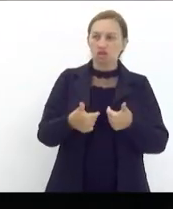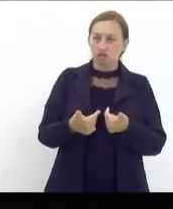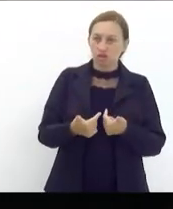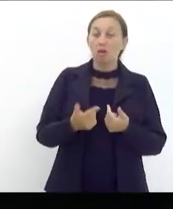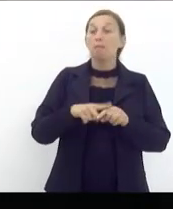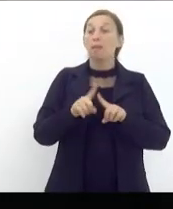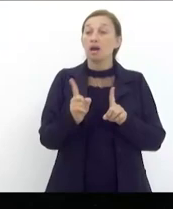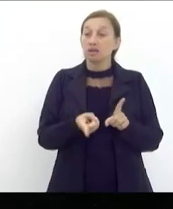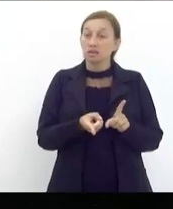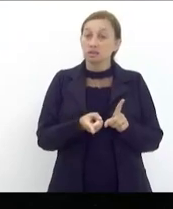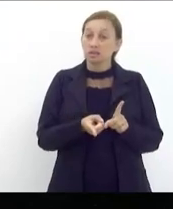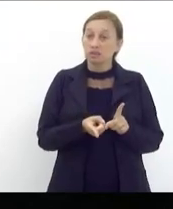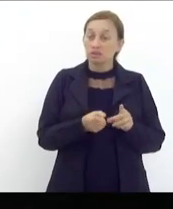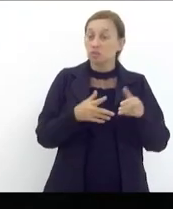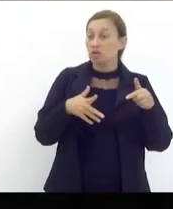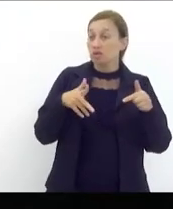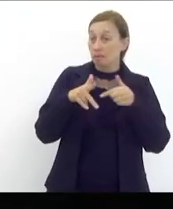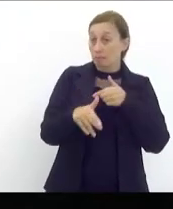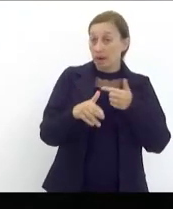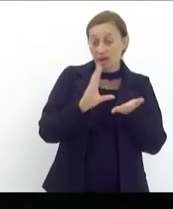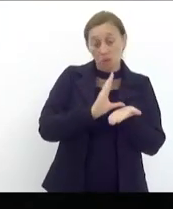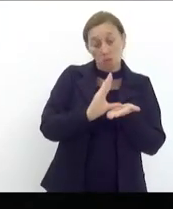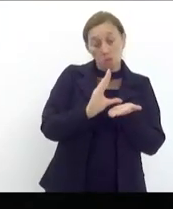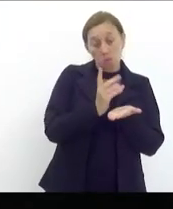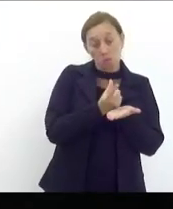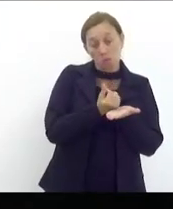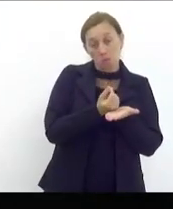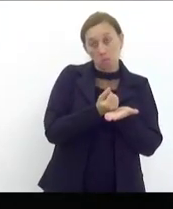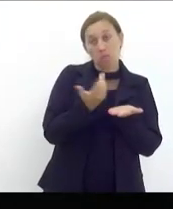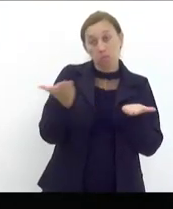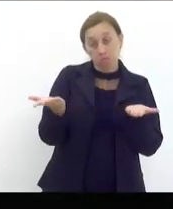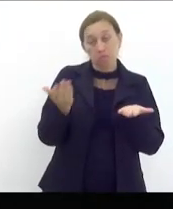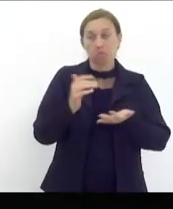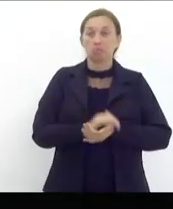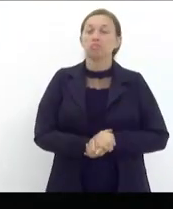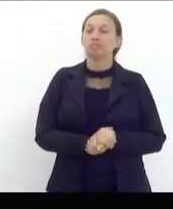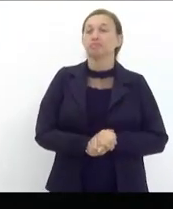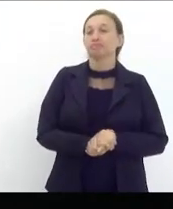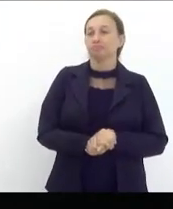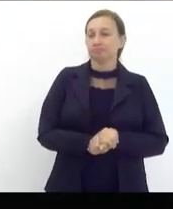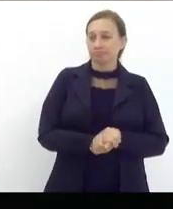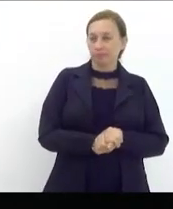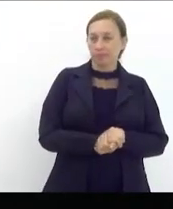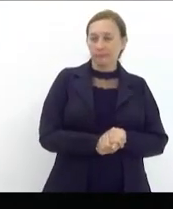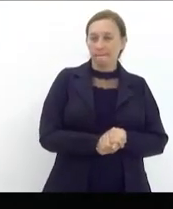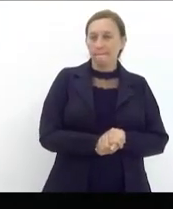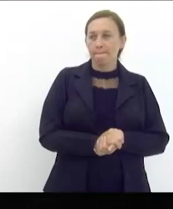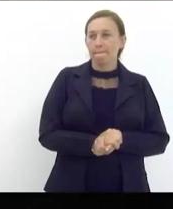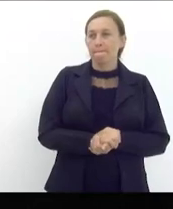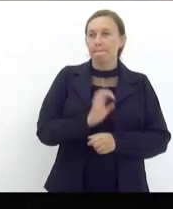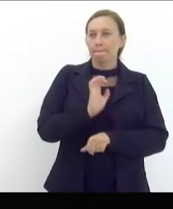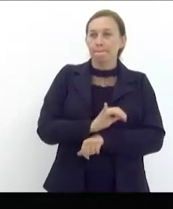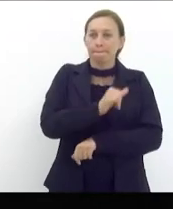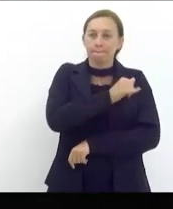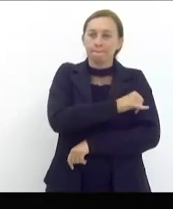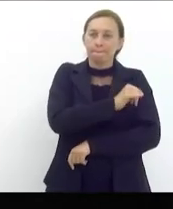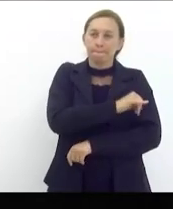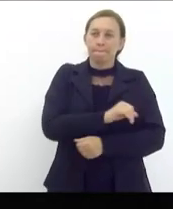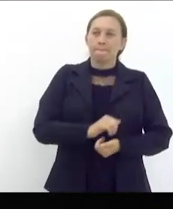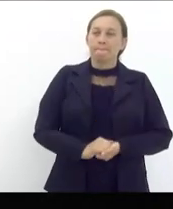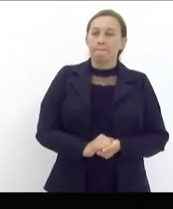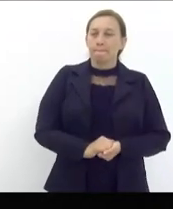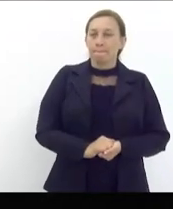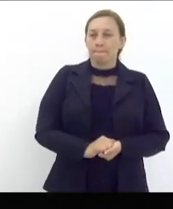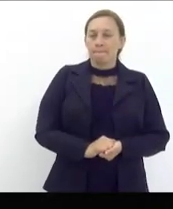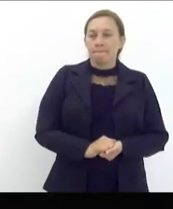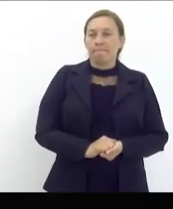mas que a pouca rubrica hoje para a política de mulheres no estado do Rio de Janeiro a impede